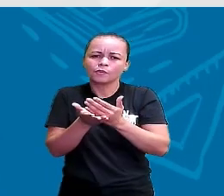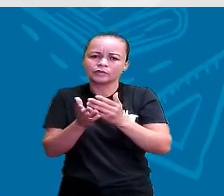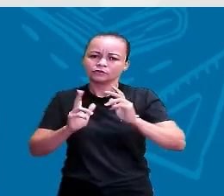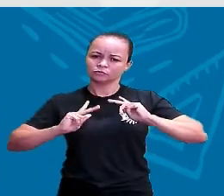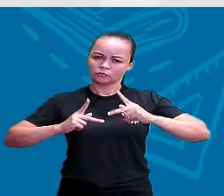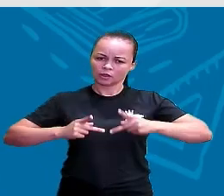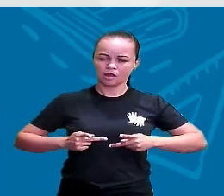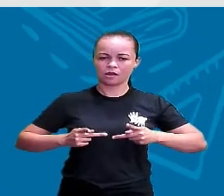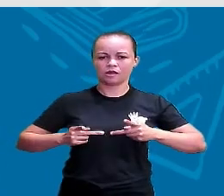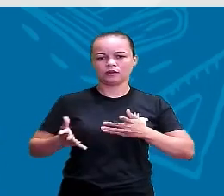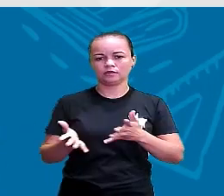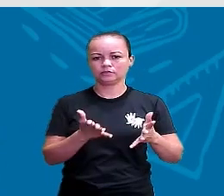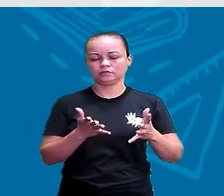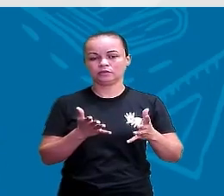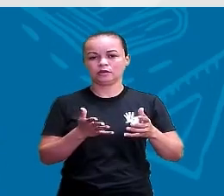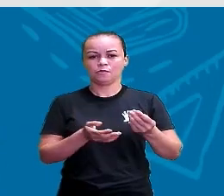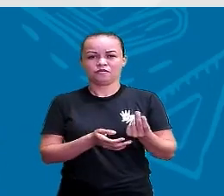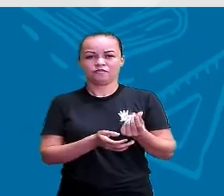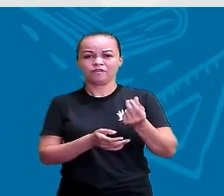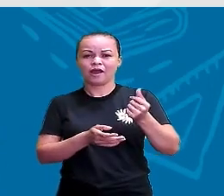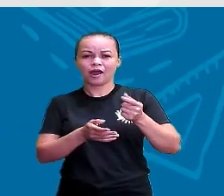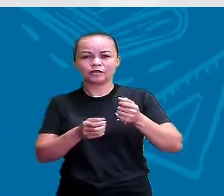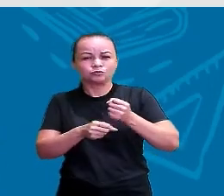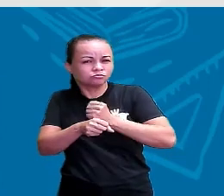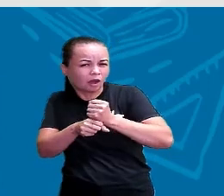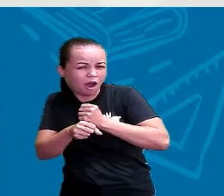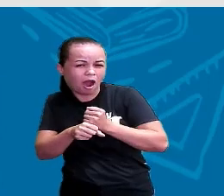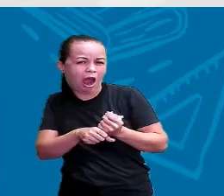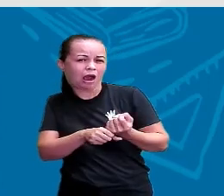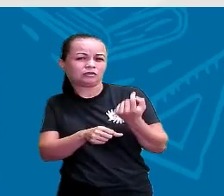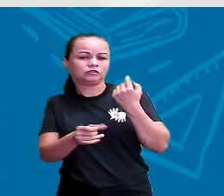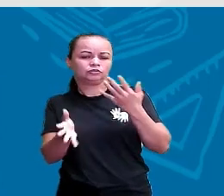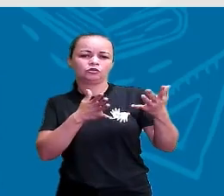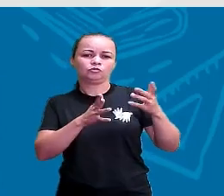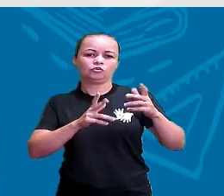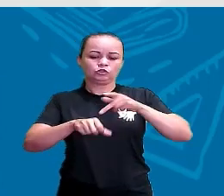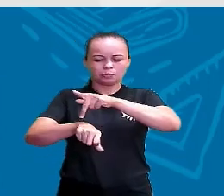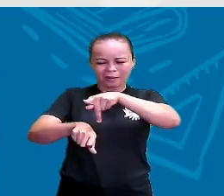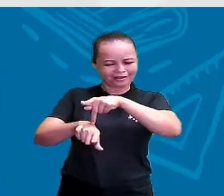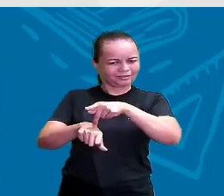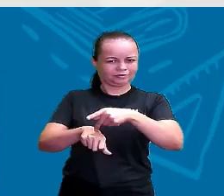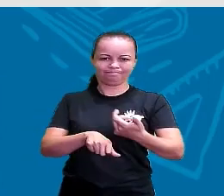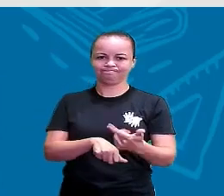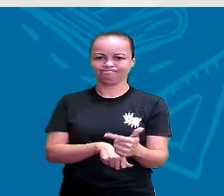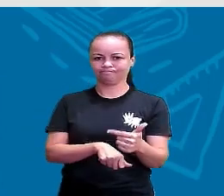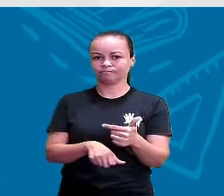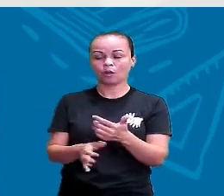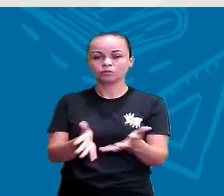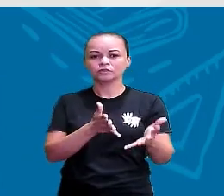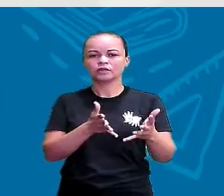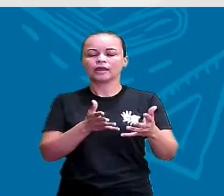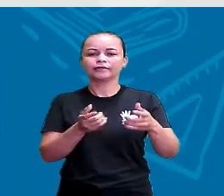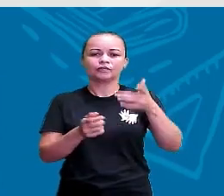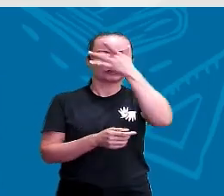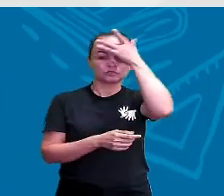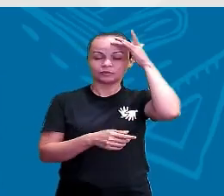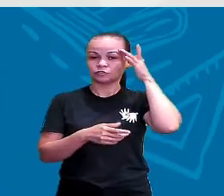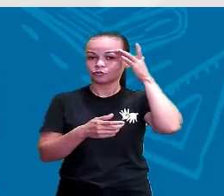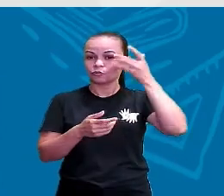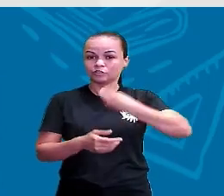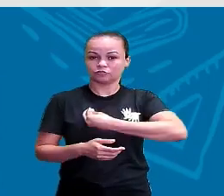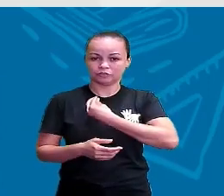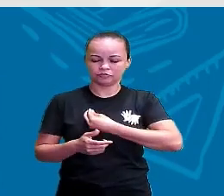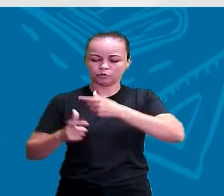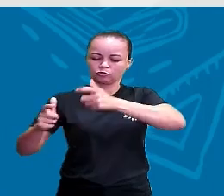Porque por milhares de anos, os países não existiam. Ou seja, as pessoas viviam em várias partes do mundo,